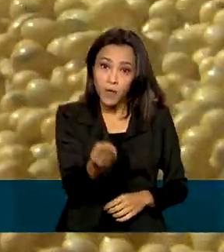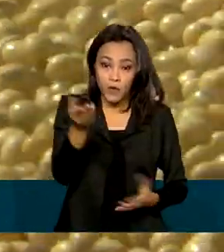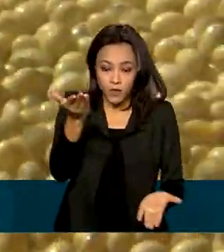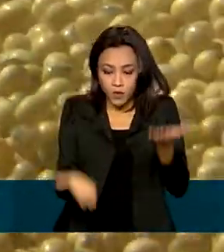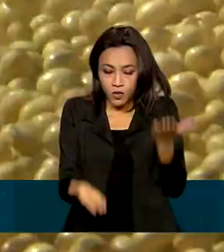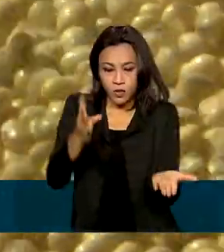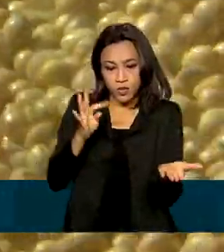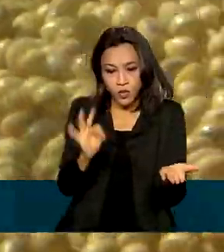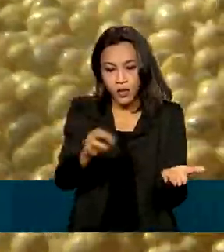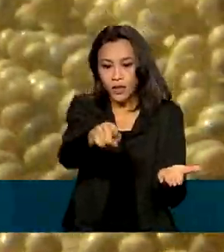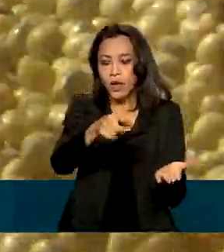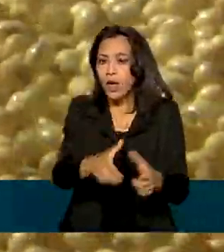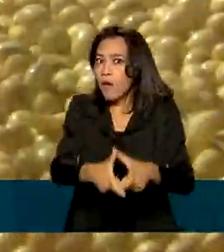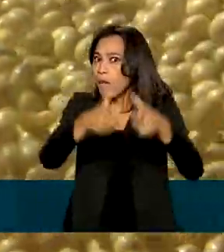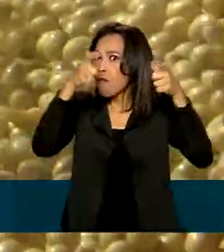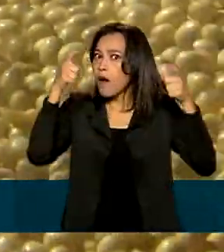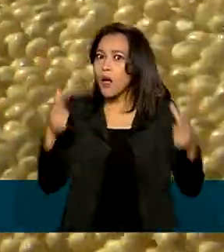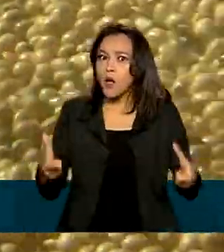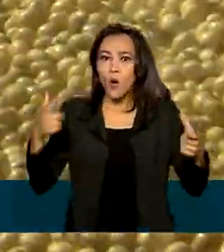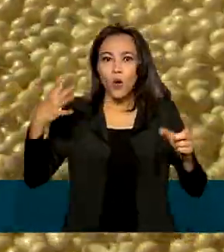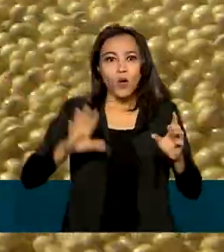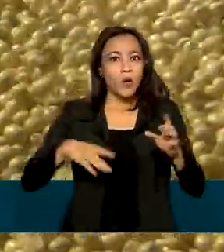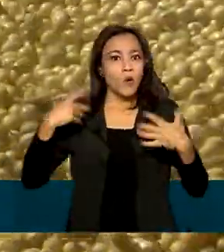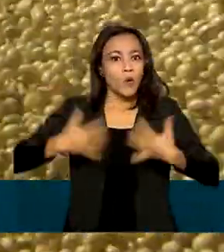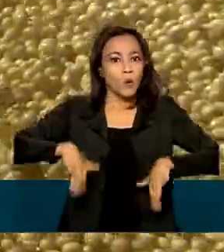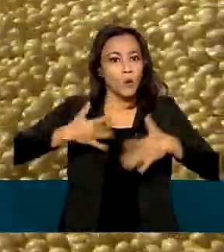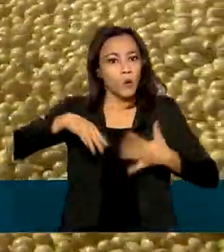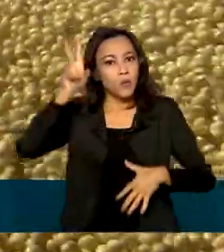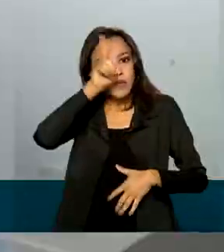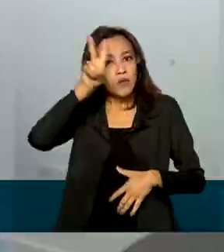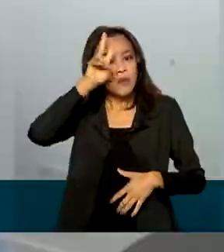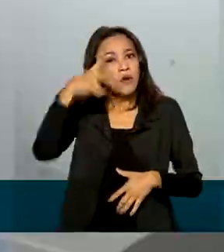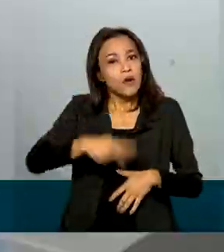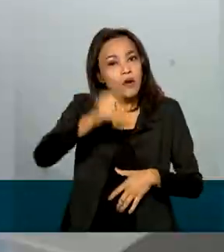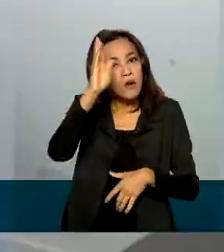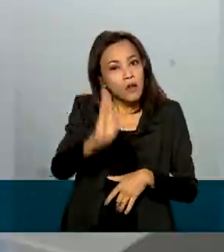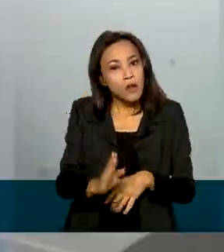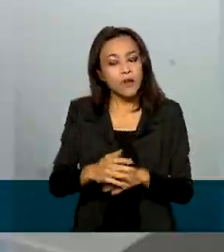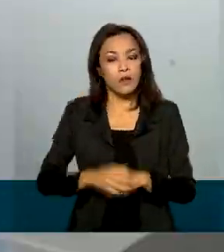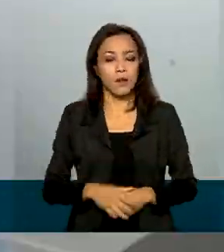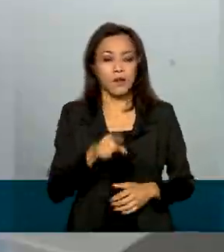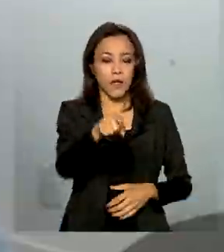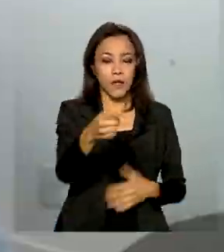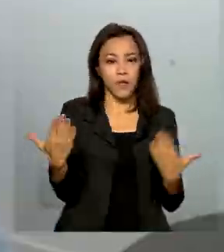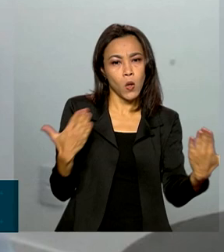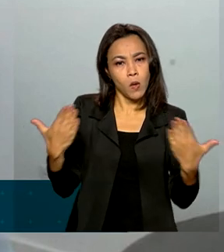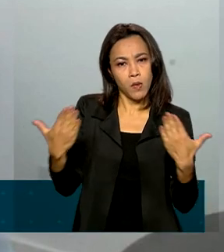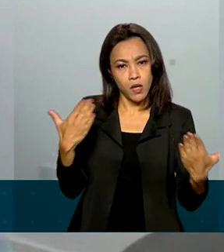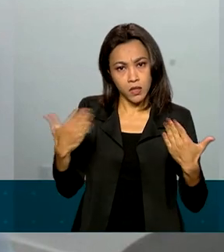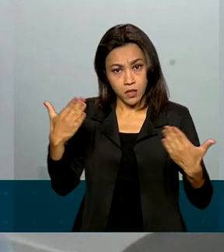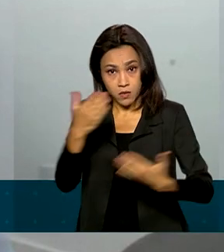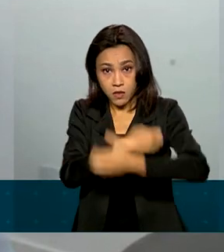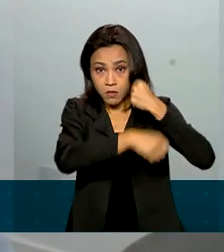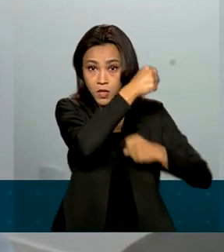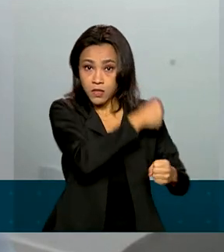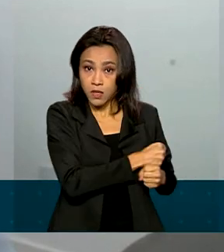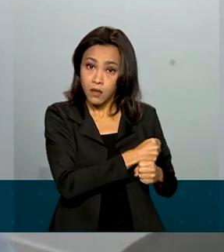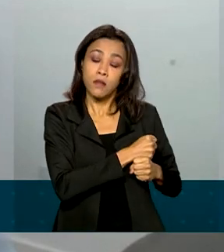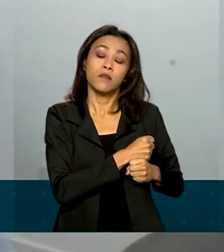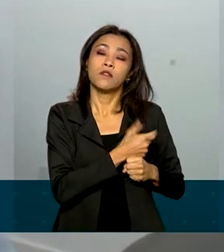colheita já registrada dentro da série histórica de produção de grãos no Brasil. Em comparação com a safra passada, 2021,